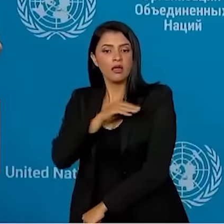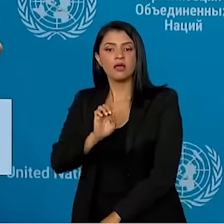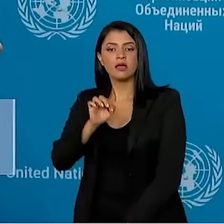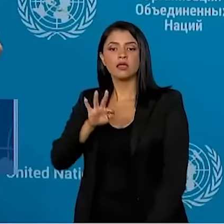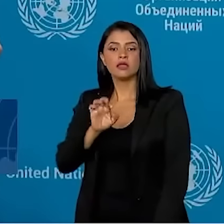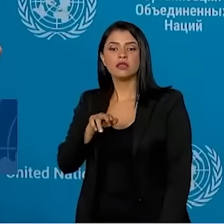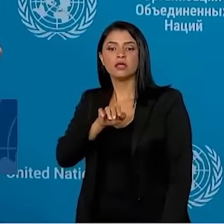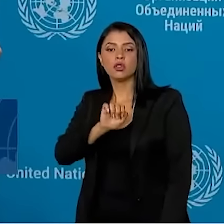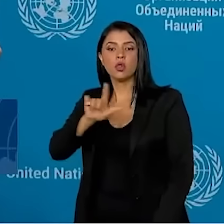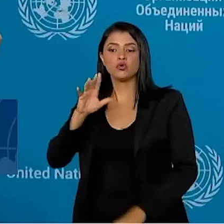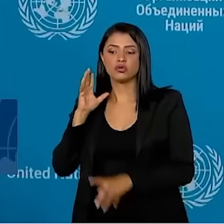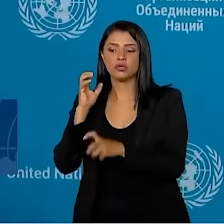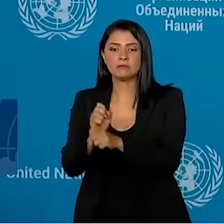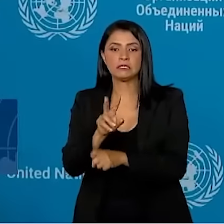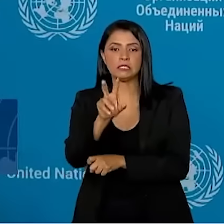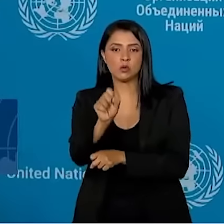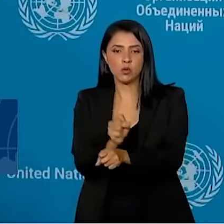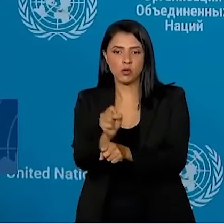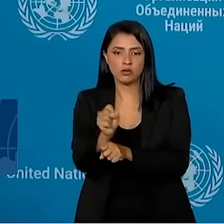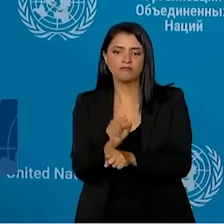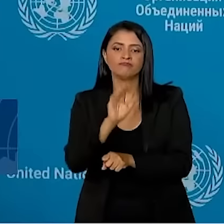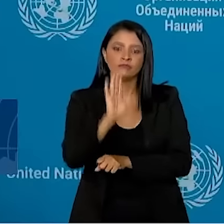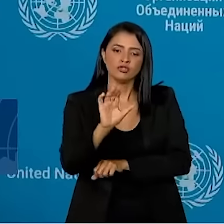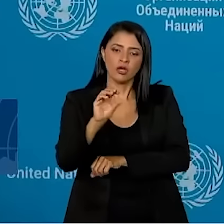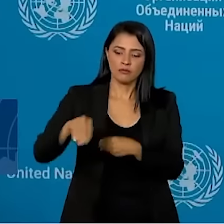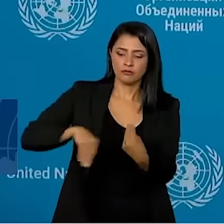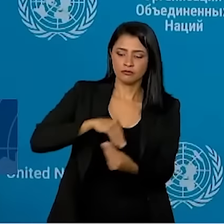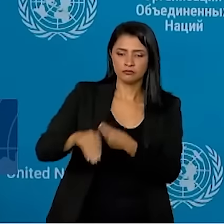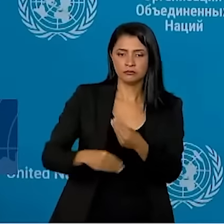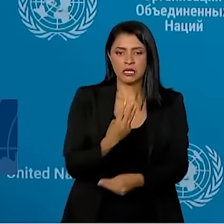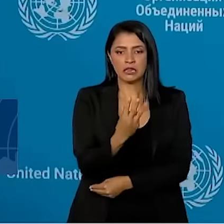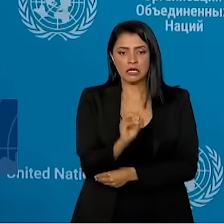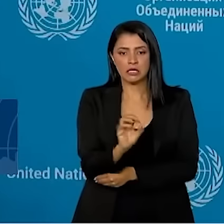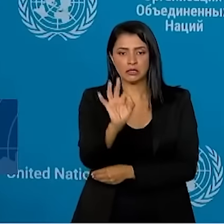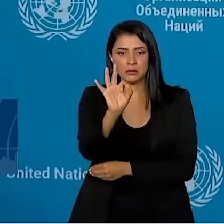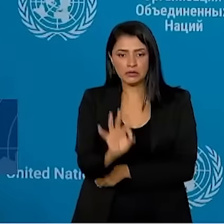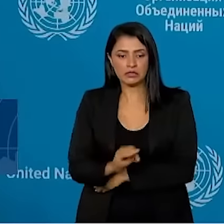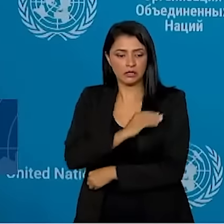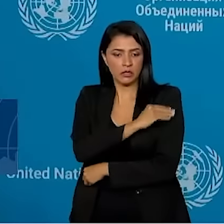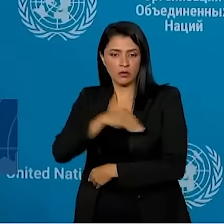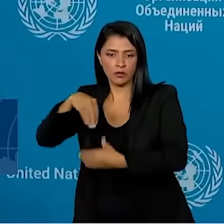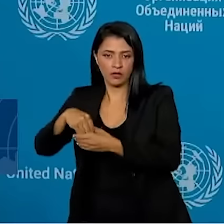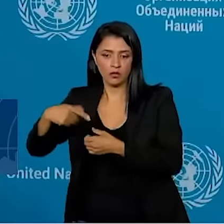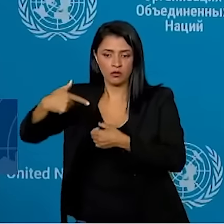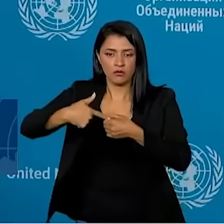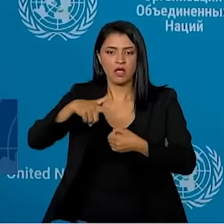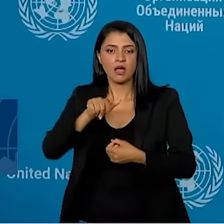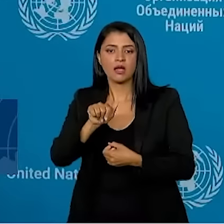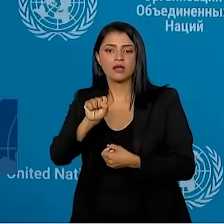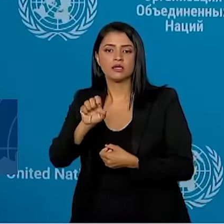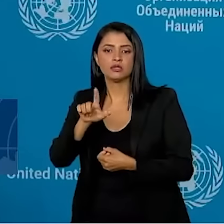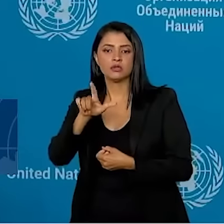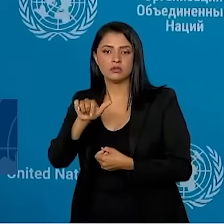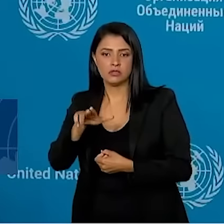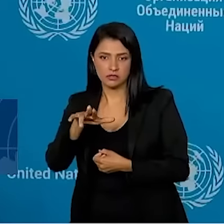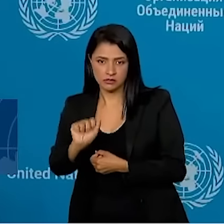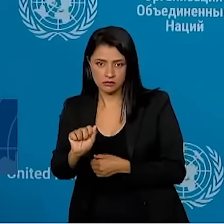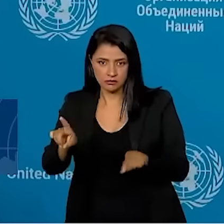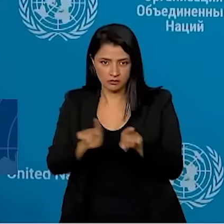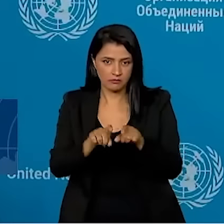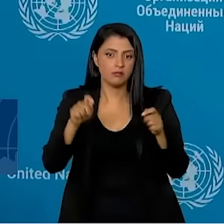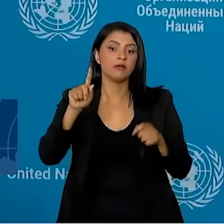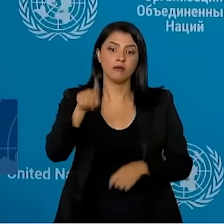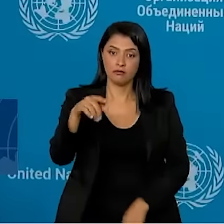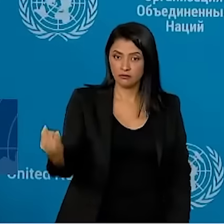anos. E já misturamos 30% de etanol na nossa gasolina. É importante lembrar que a gente já